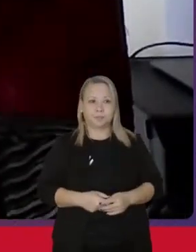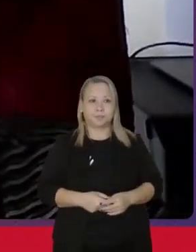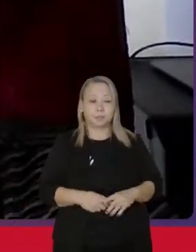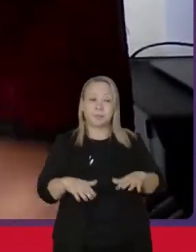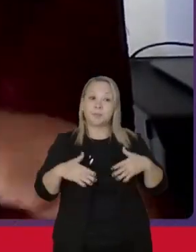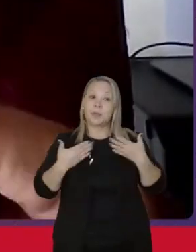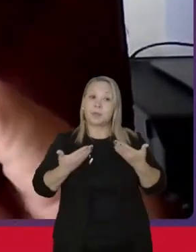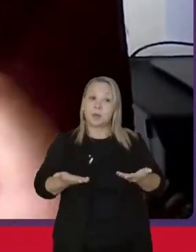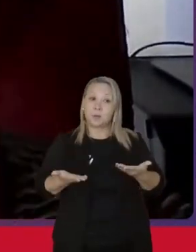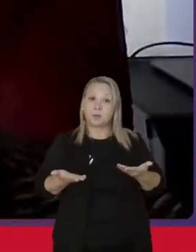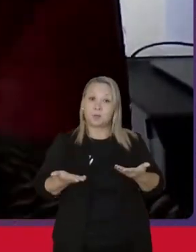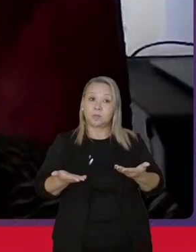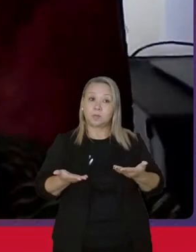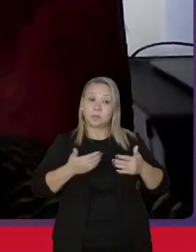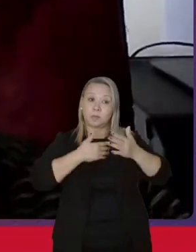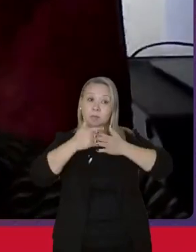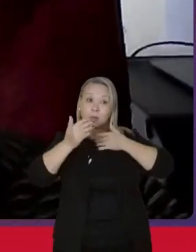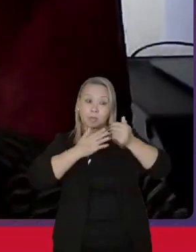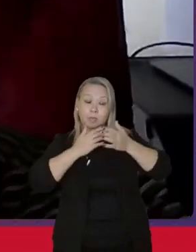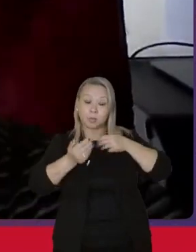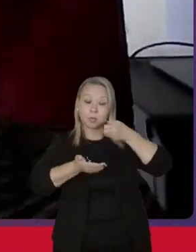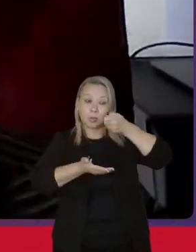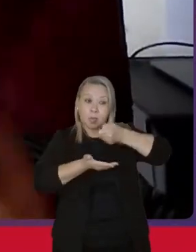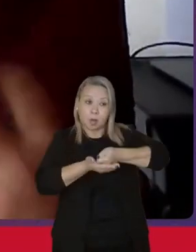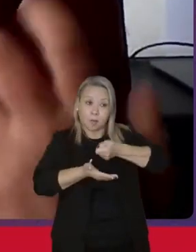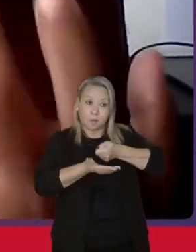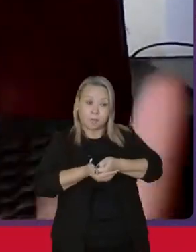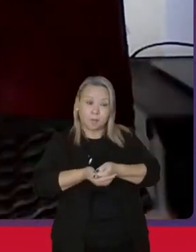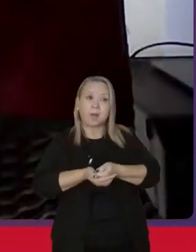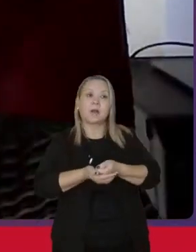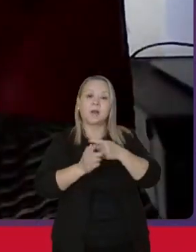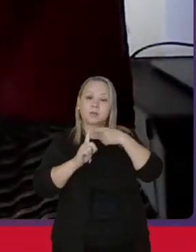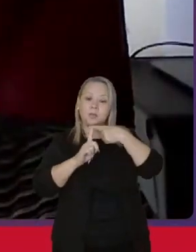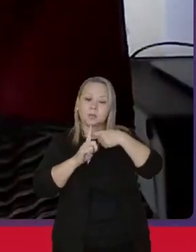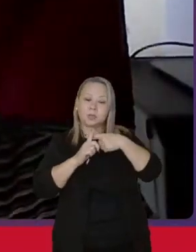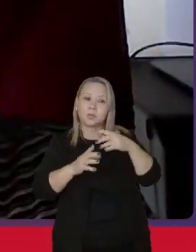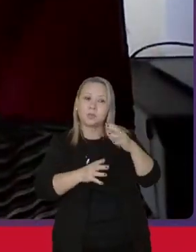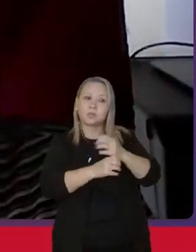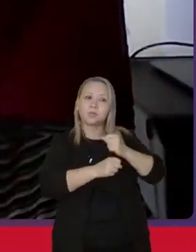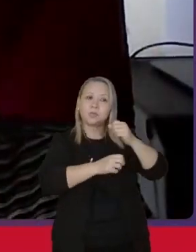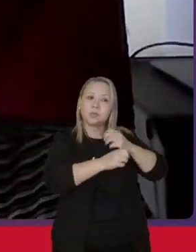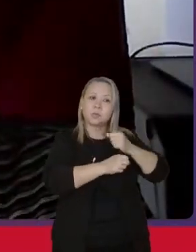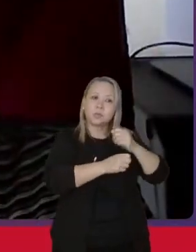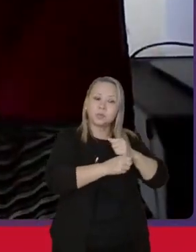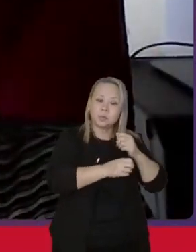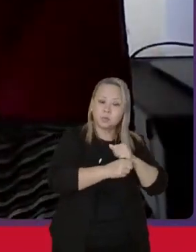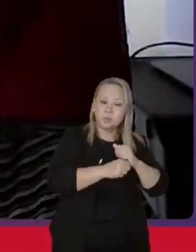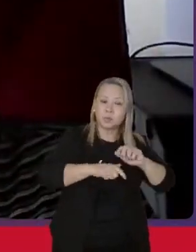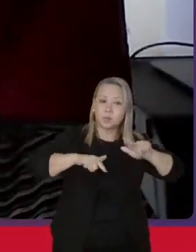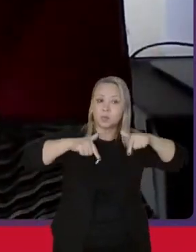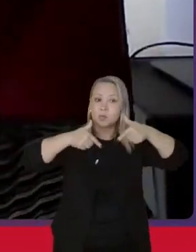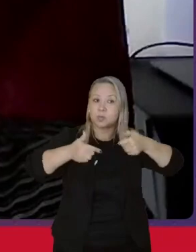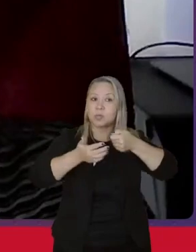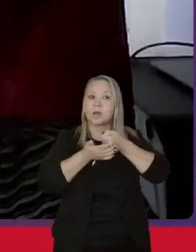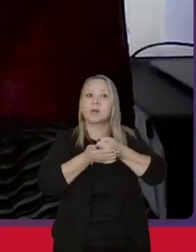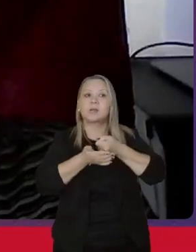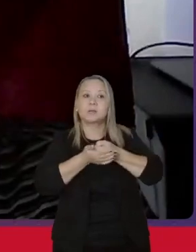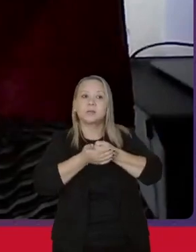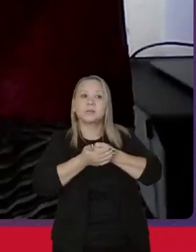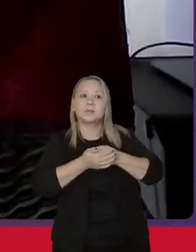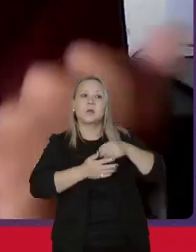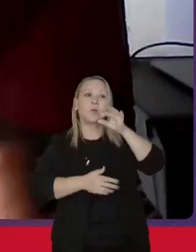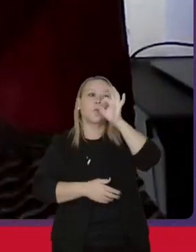Então, as ações afirmativas, elas se somam a esta luta. As